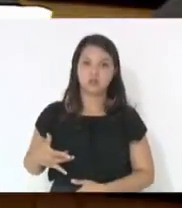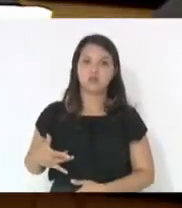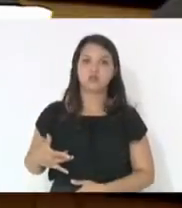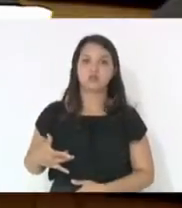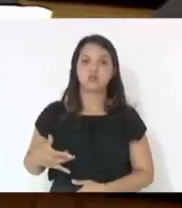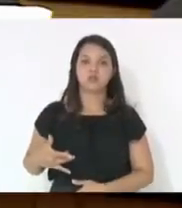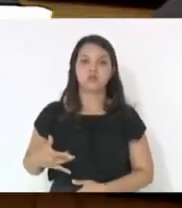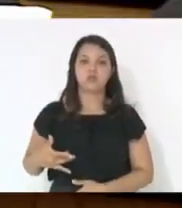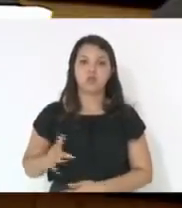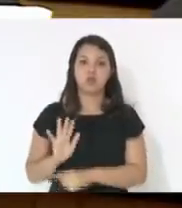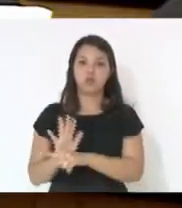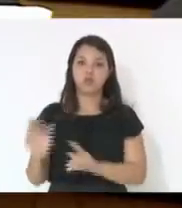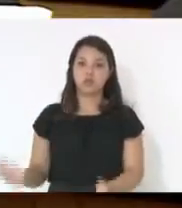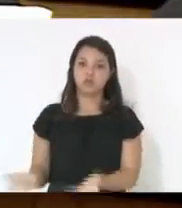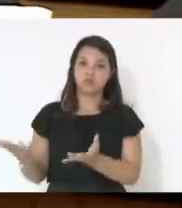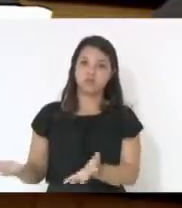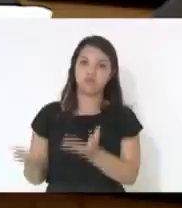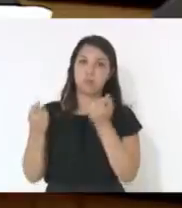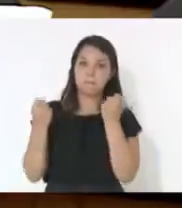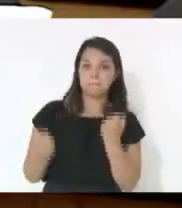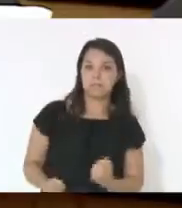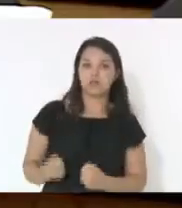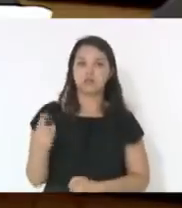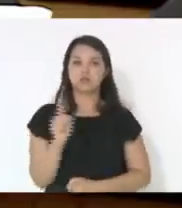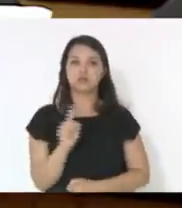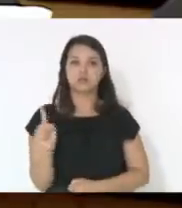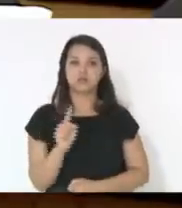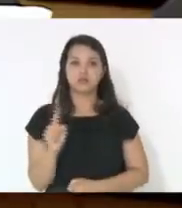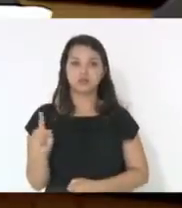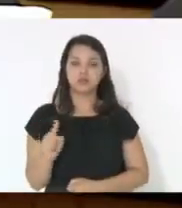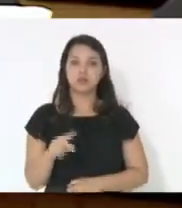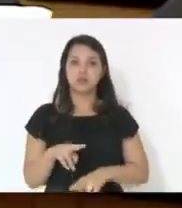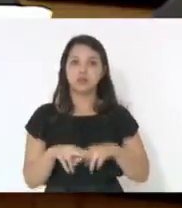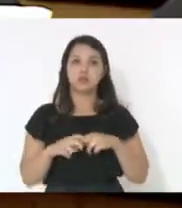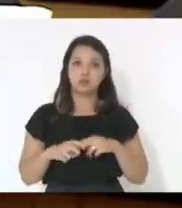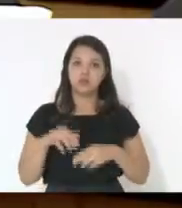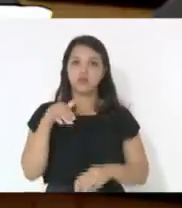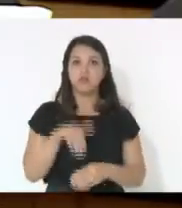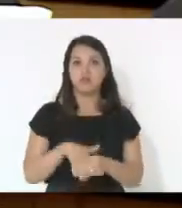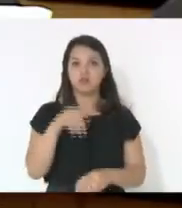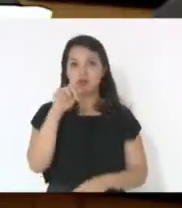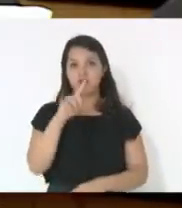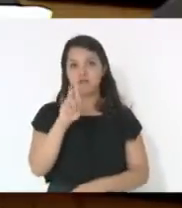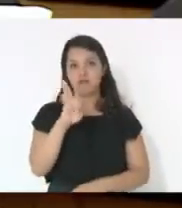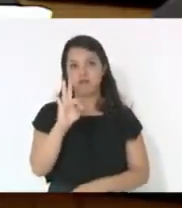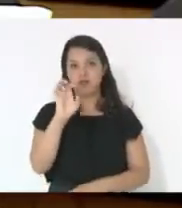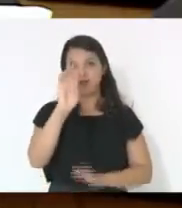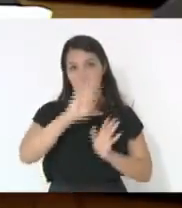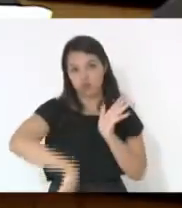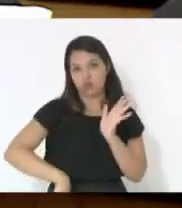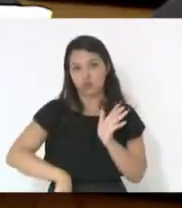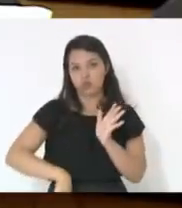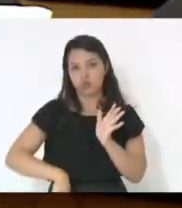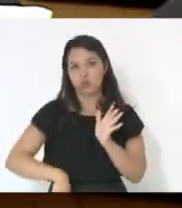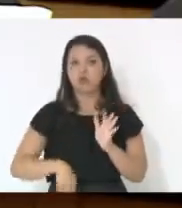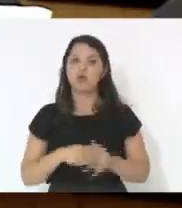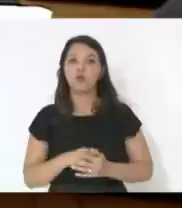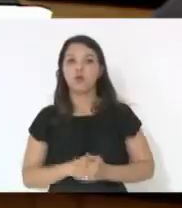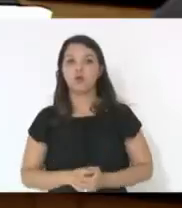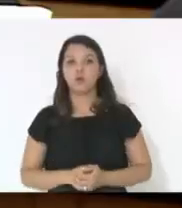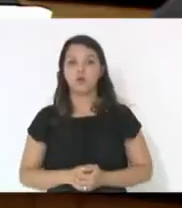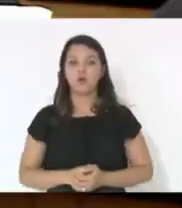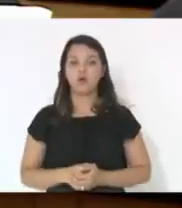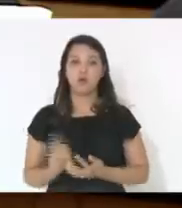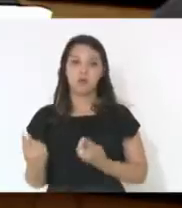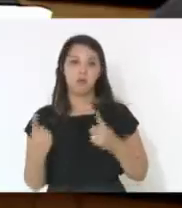ganho e não um peso. Por isso, vou votar pela derrubada do veto sem nenhuma conotação de ser contra ou a